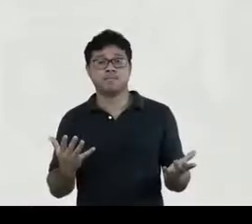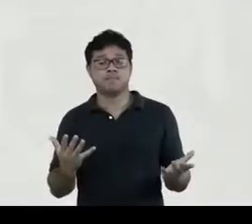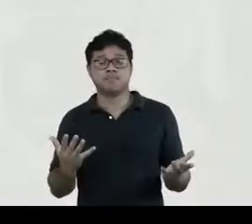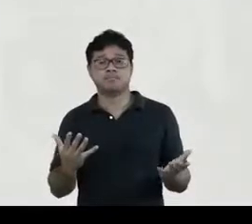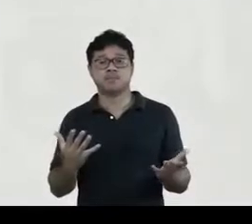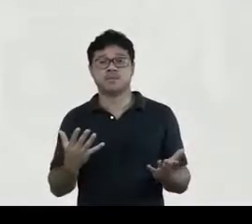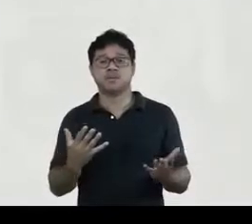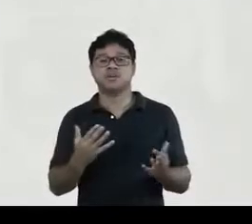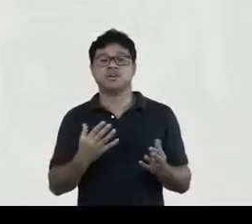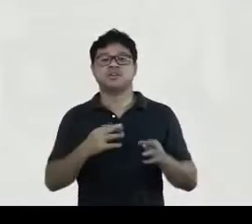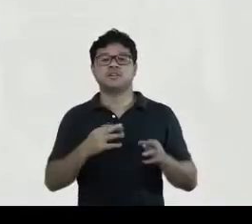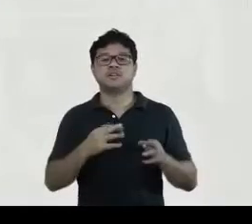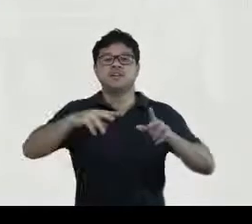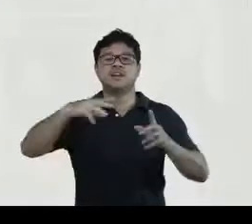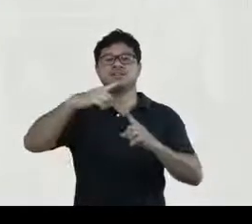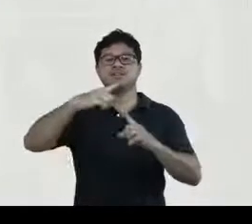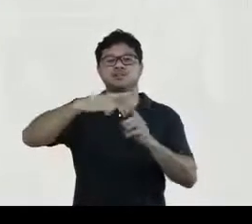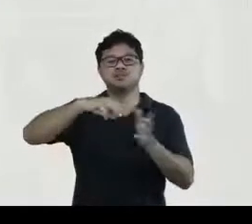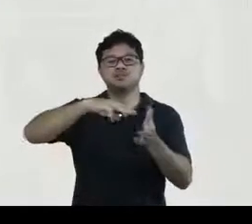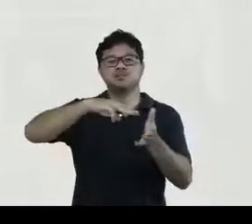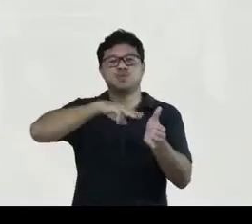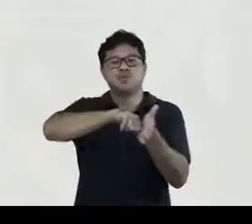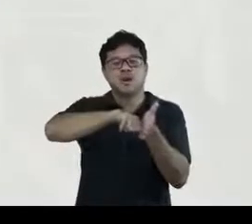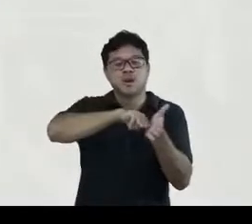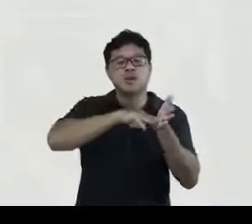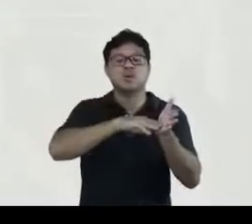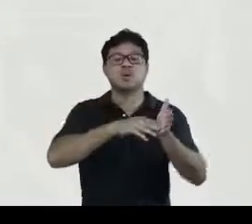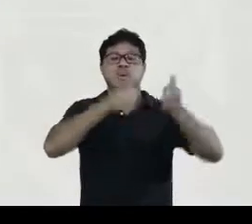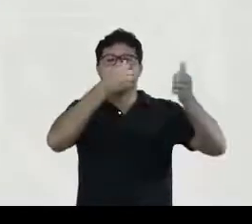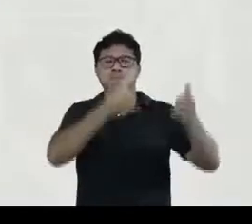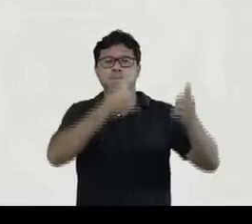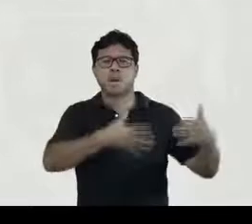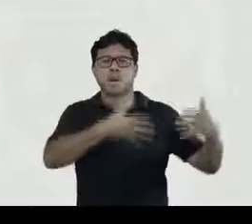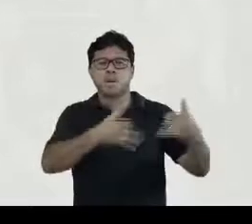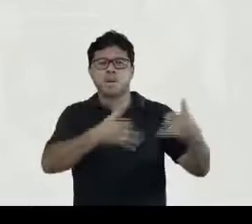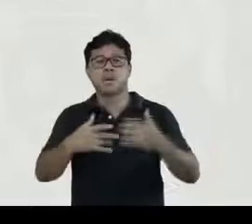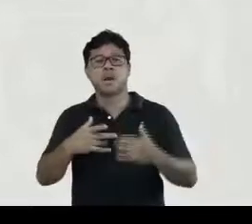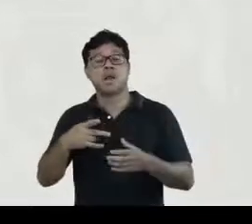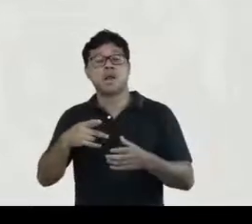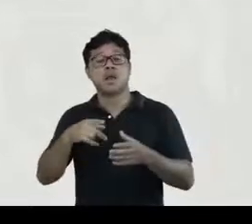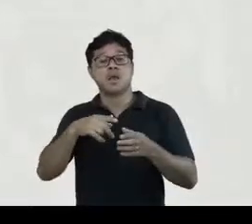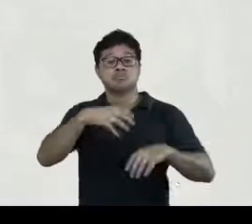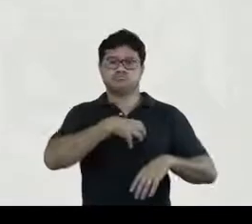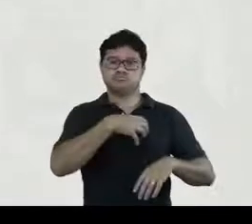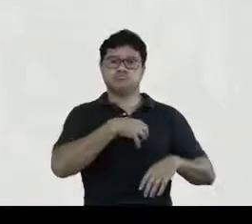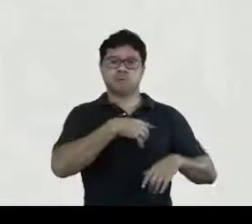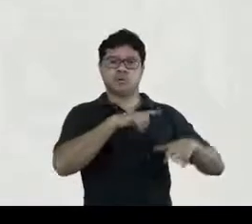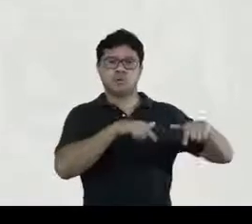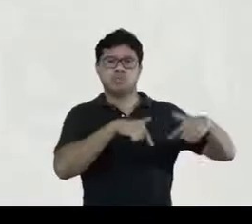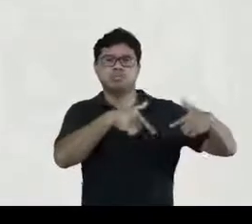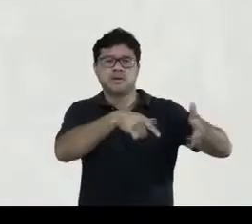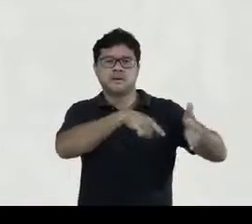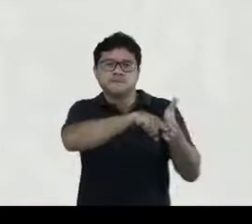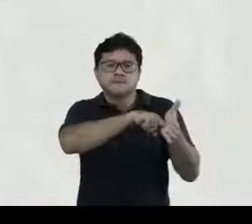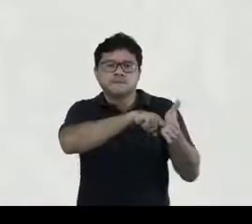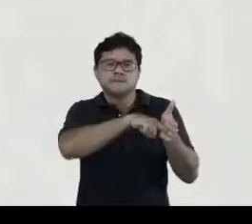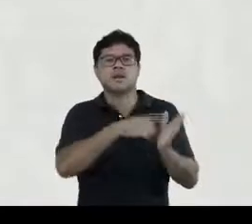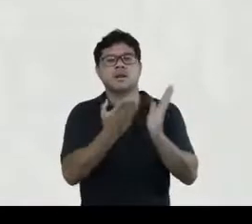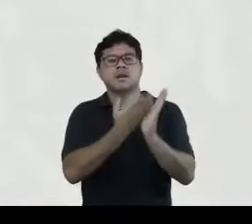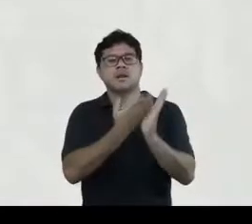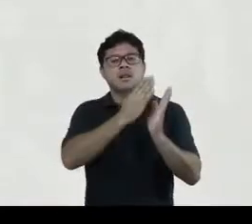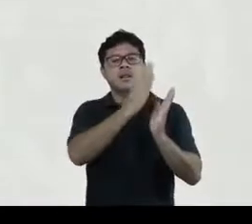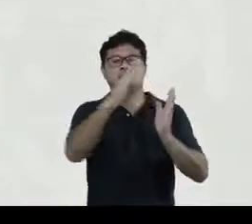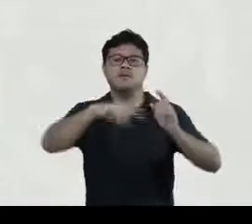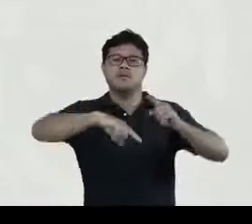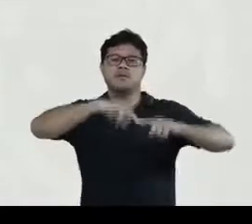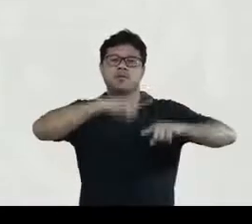Várias metodologias que foram apontadas nas investigações dessa bibliografia